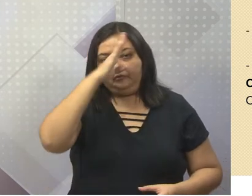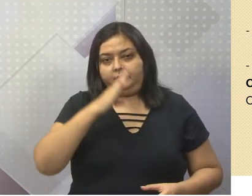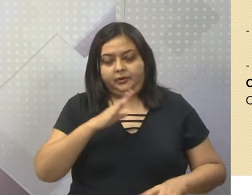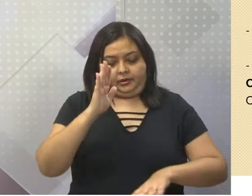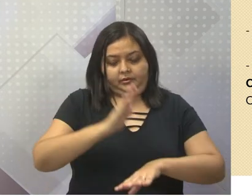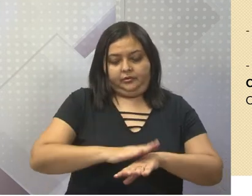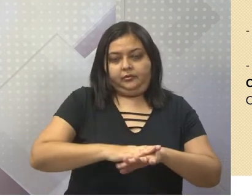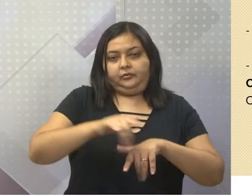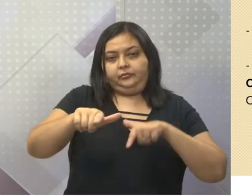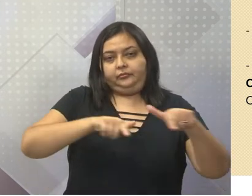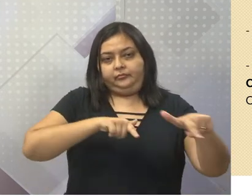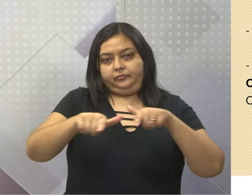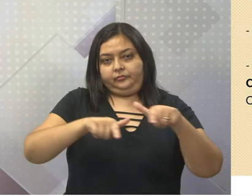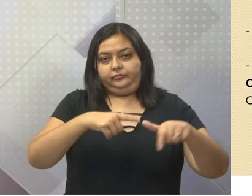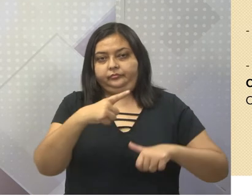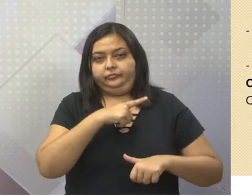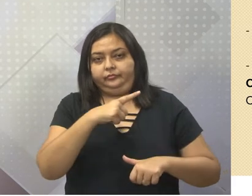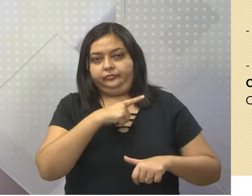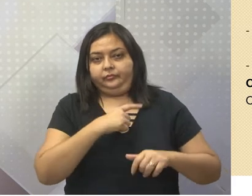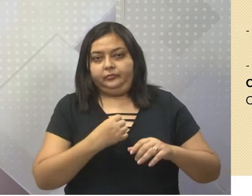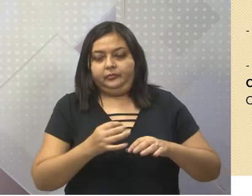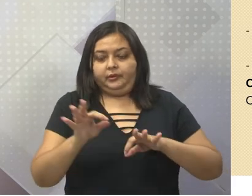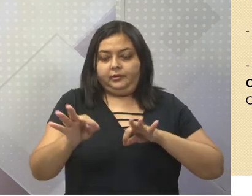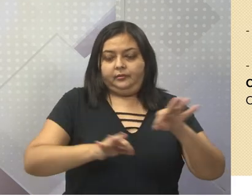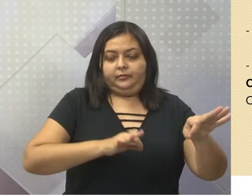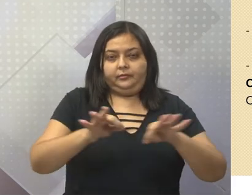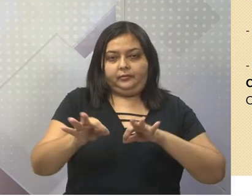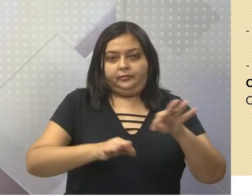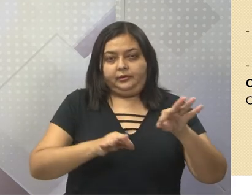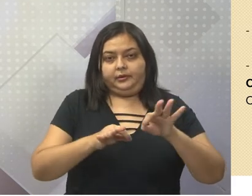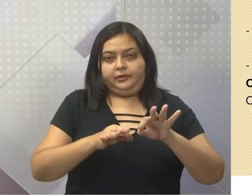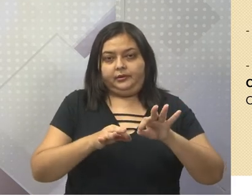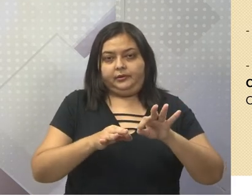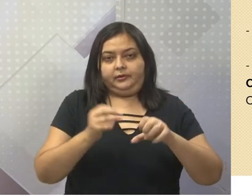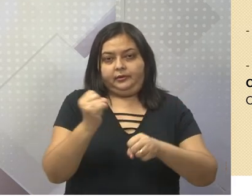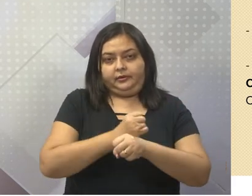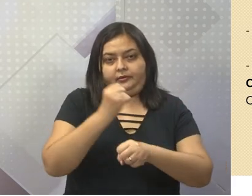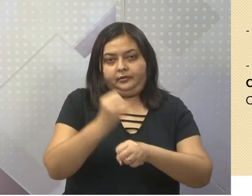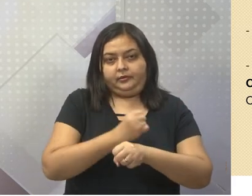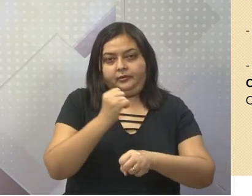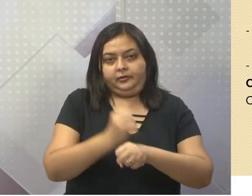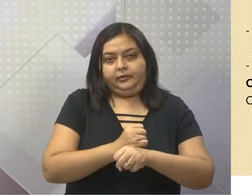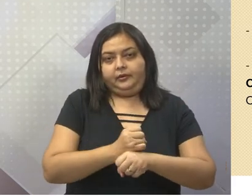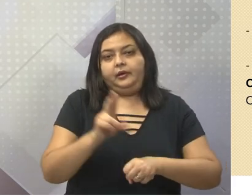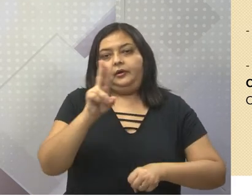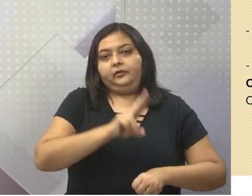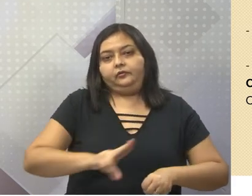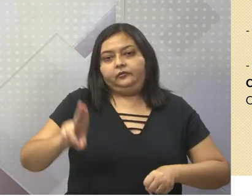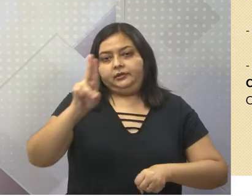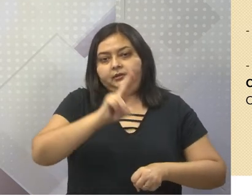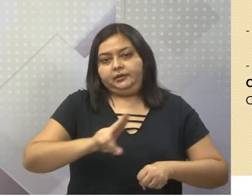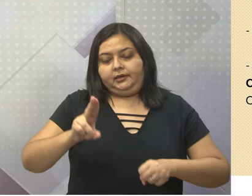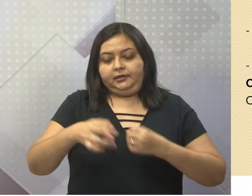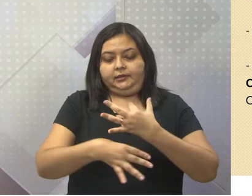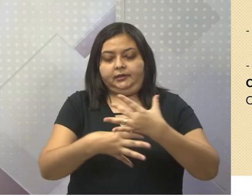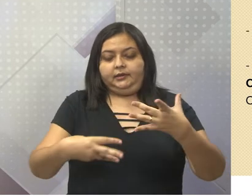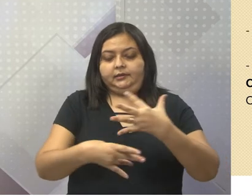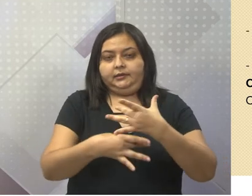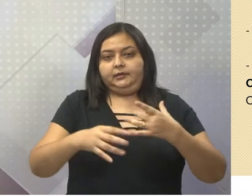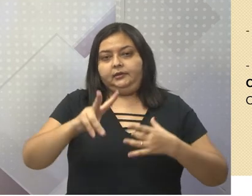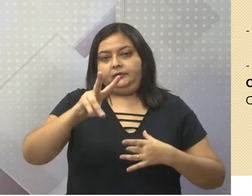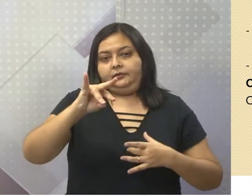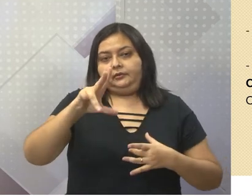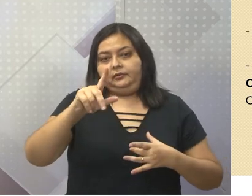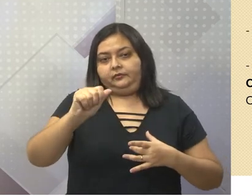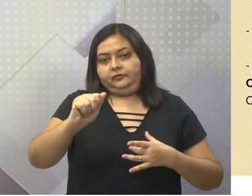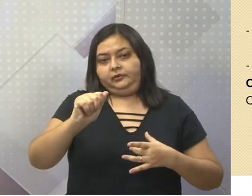Brasil. Criação de uma universidade pública na cidade de Vila Rica, tá? E aí, por fim, o que